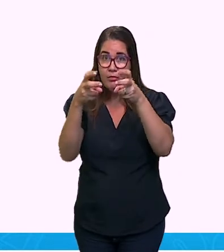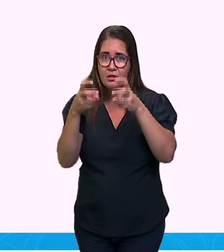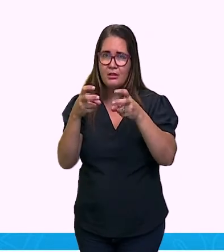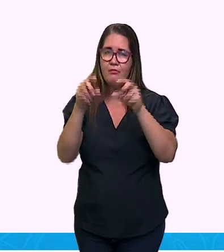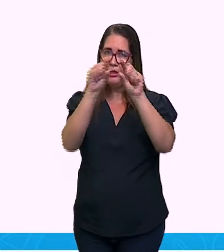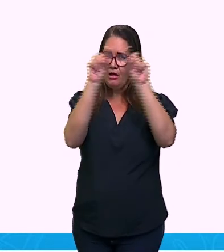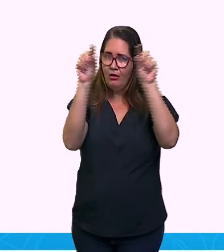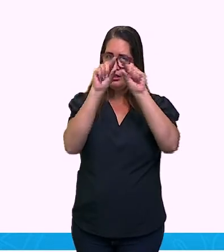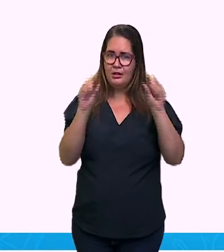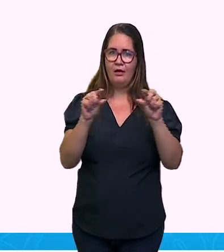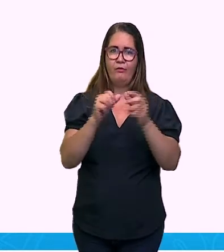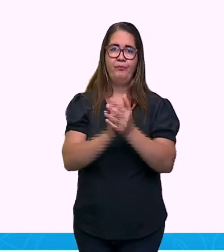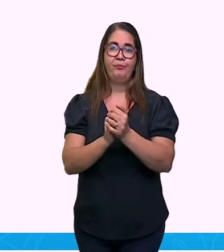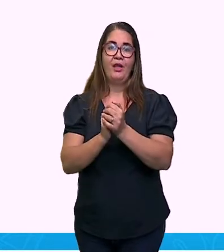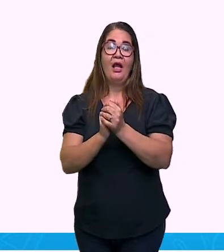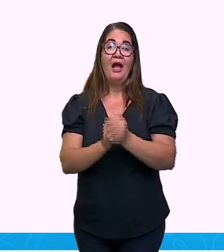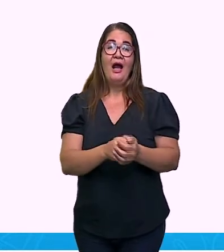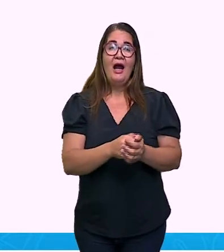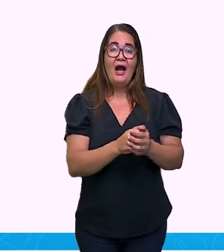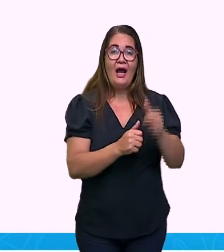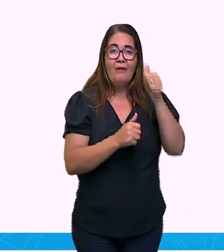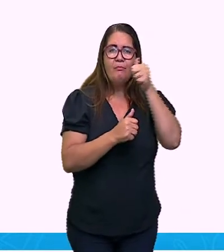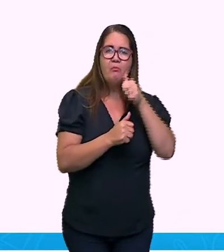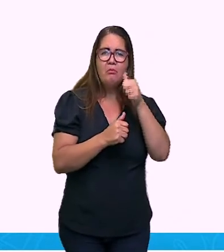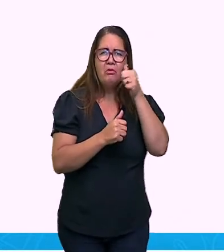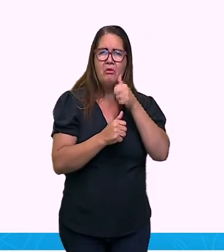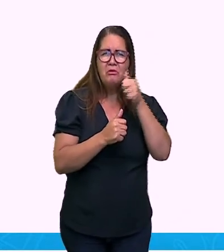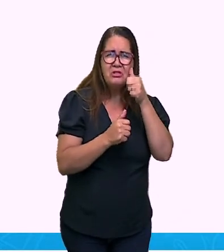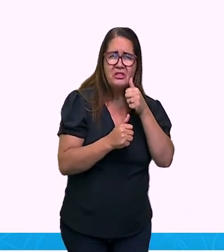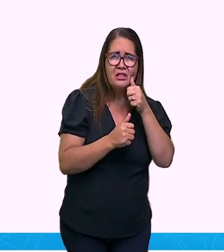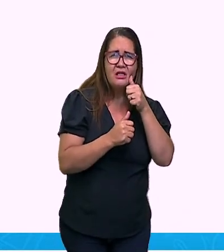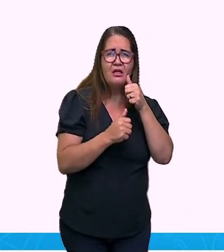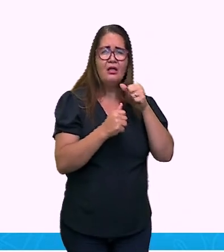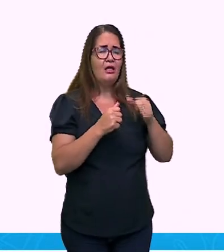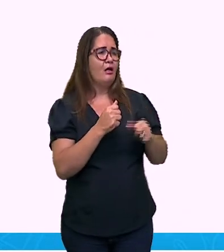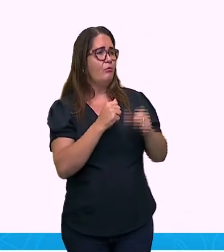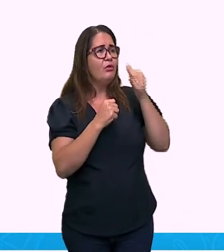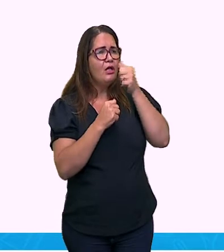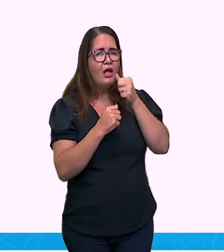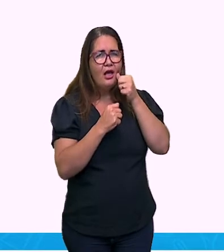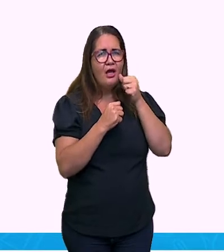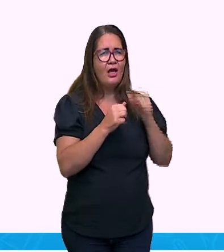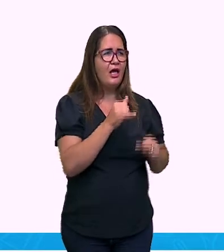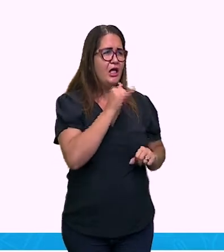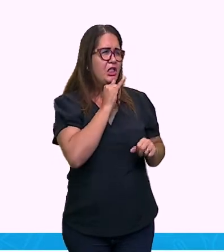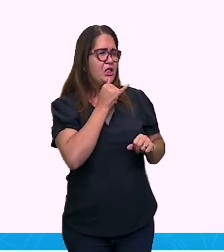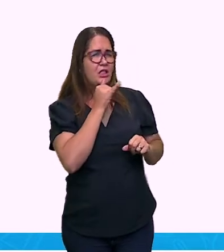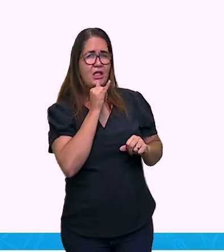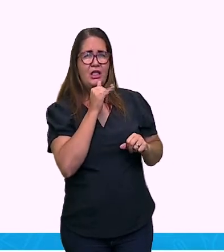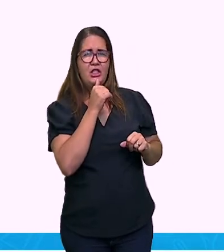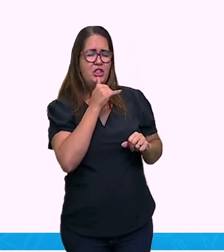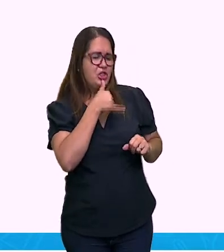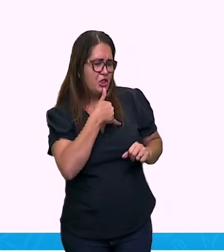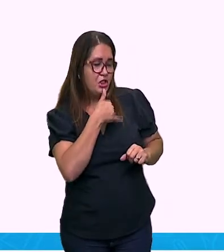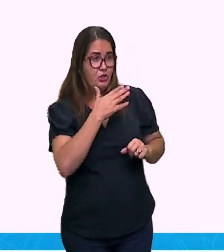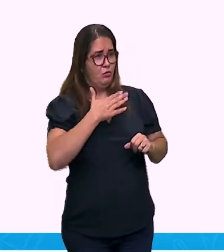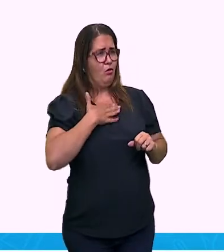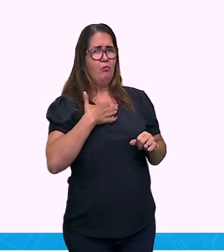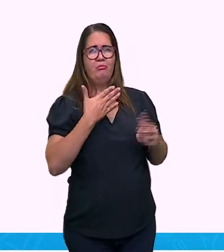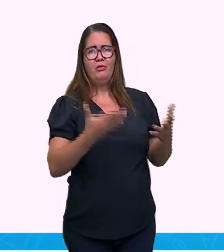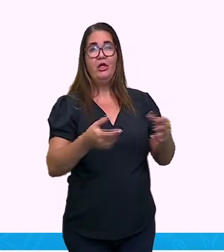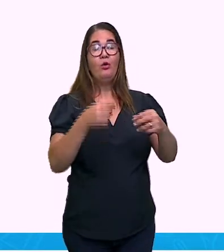meme. Rapunzel decepcionada comigo porque um dia queria deixar o cabelo igual o dela,